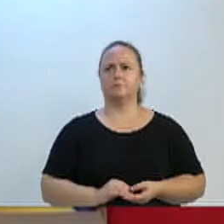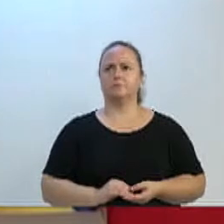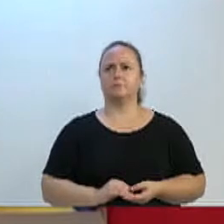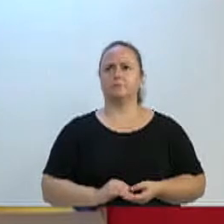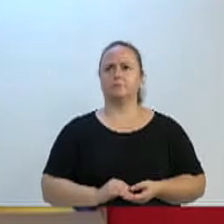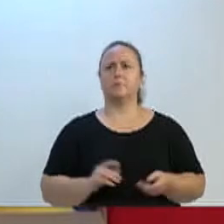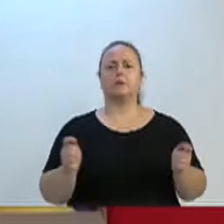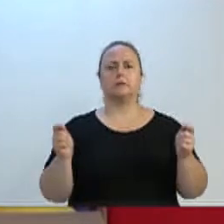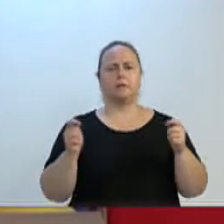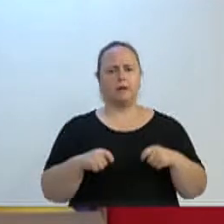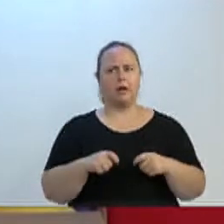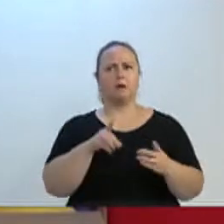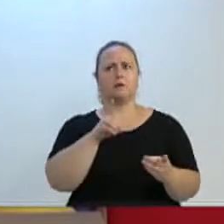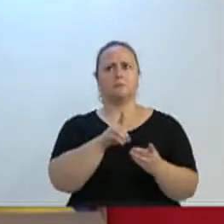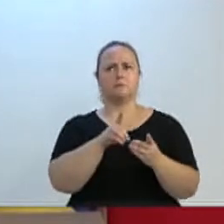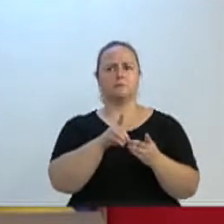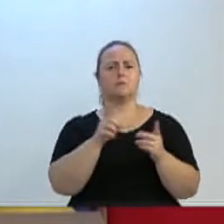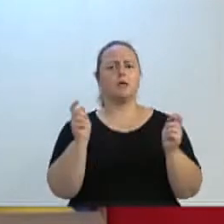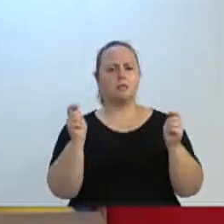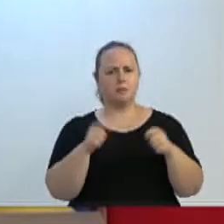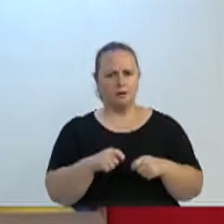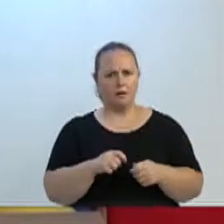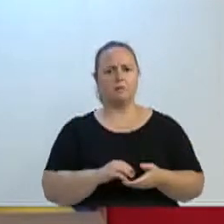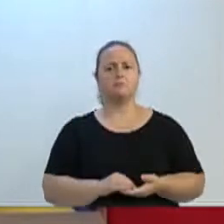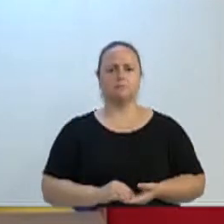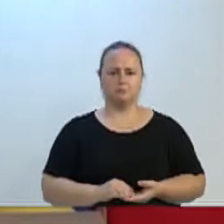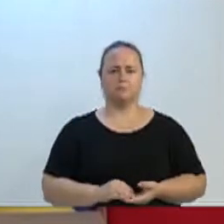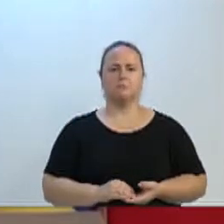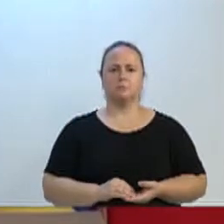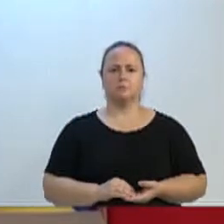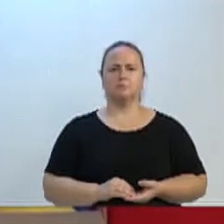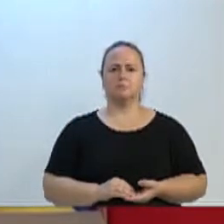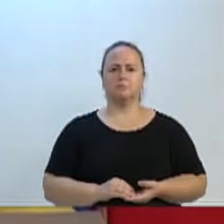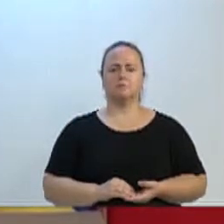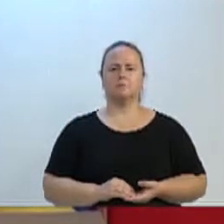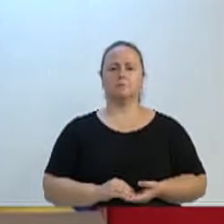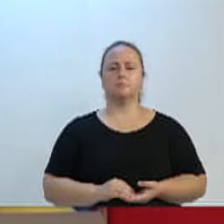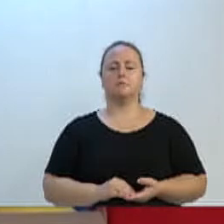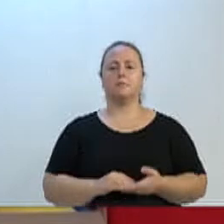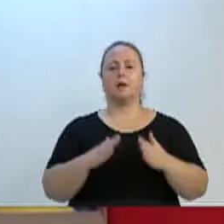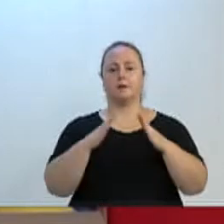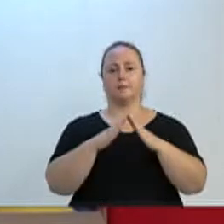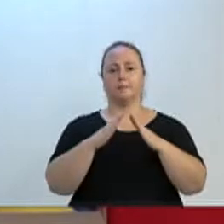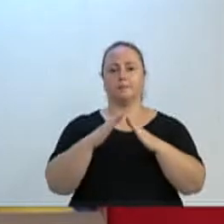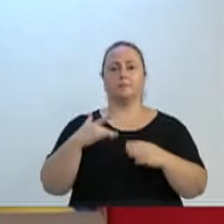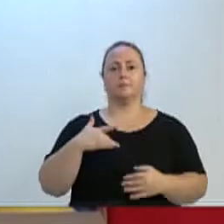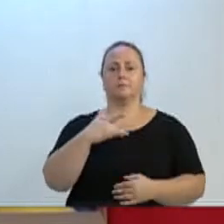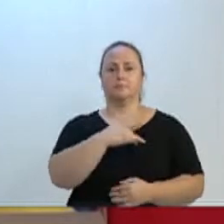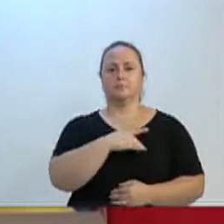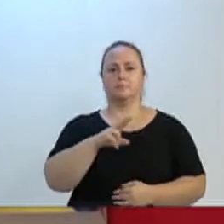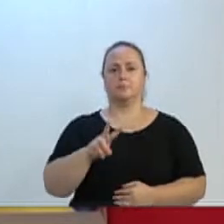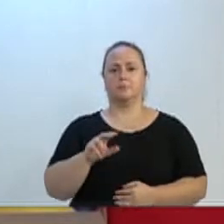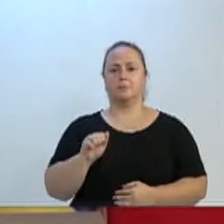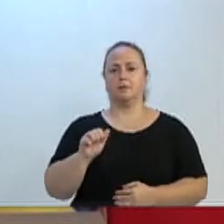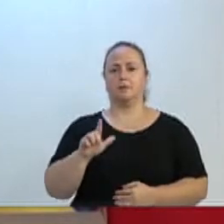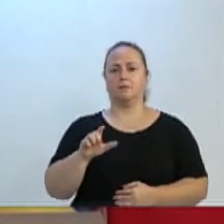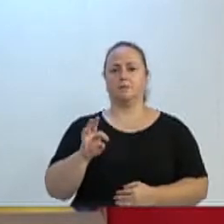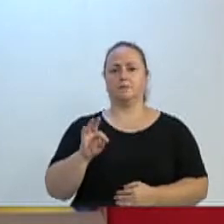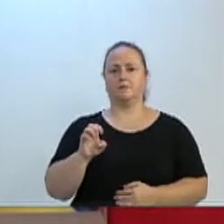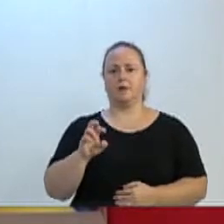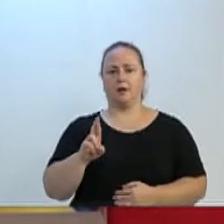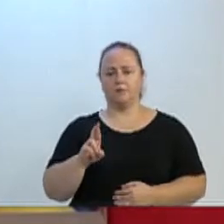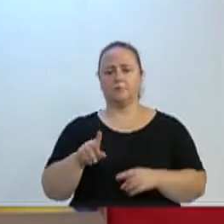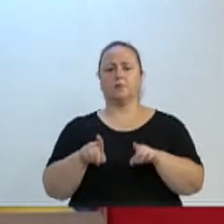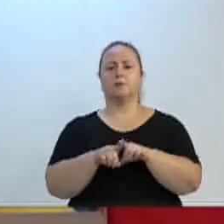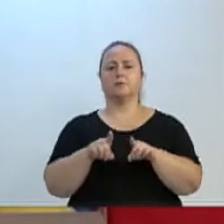atendidos com o novo posto de saúde Walter Reiter, podemos também ser atendidos com a nossa lombada